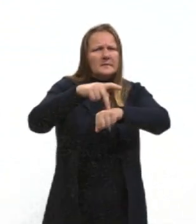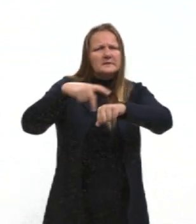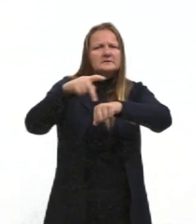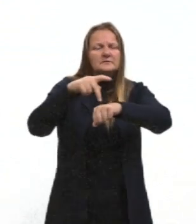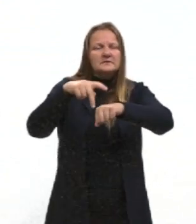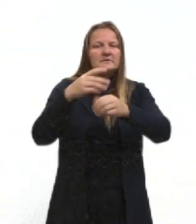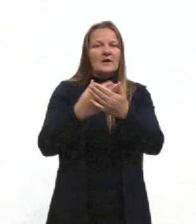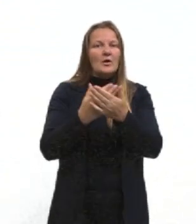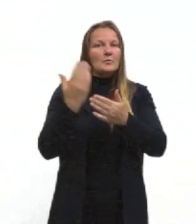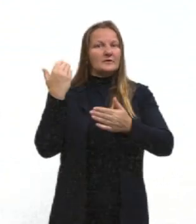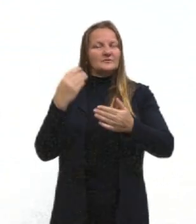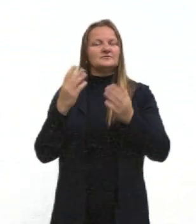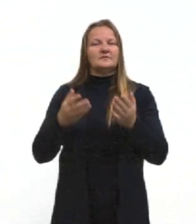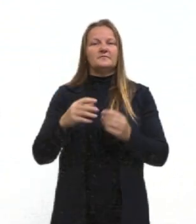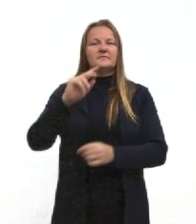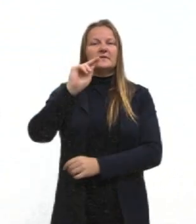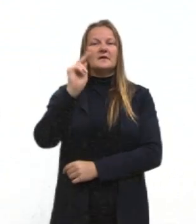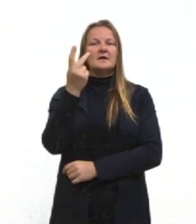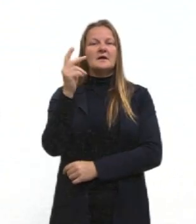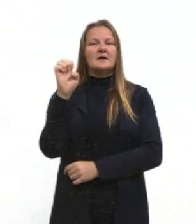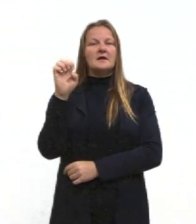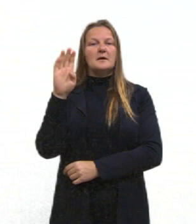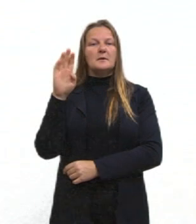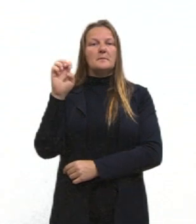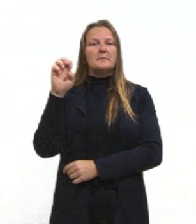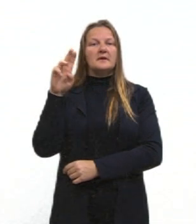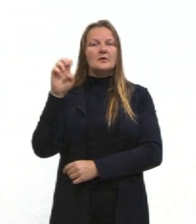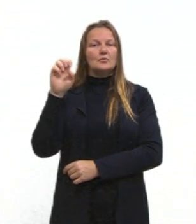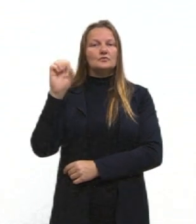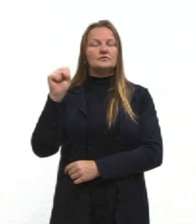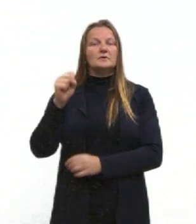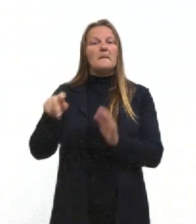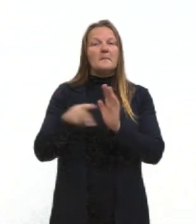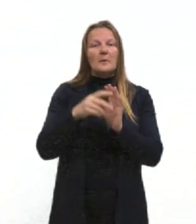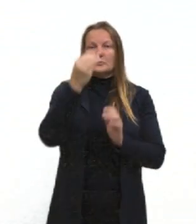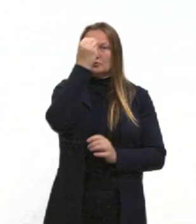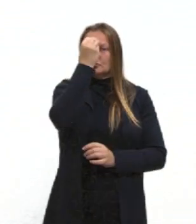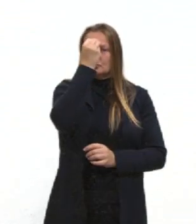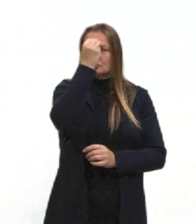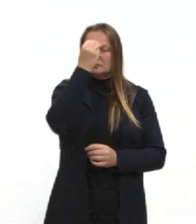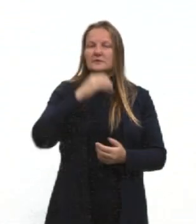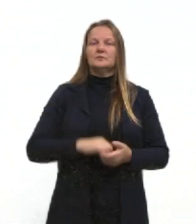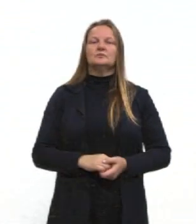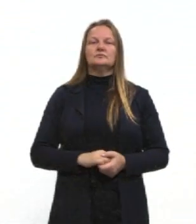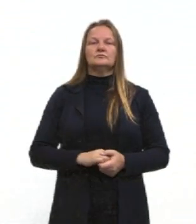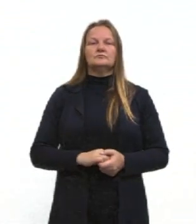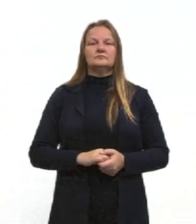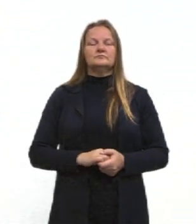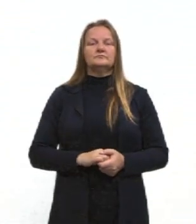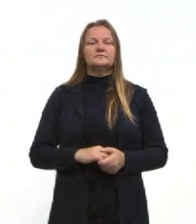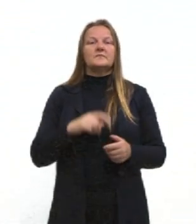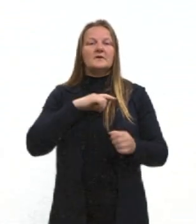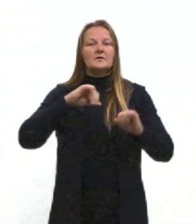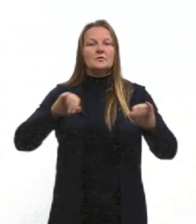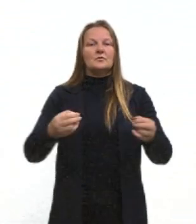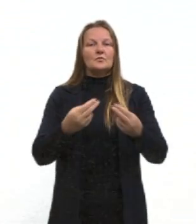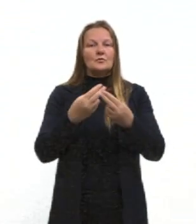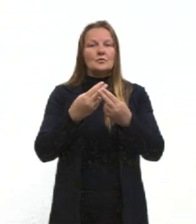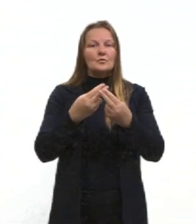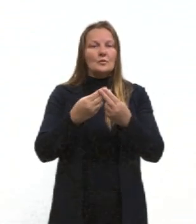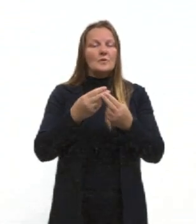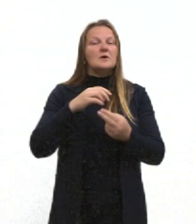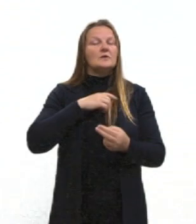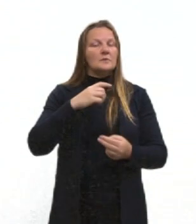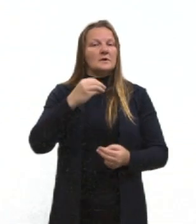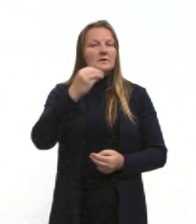anteriores. Hebreus, que são os judeus, né, que estão, então, no Estado de Israel, e aí nós temos